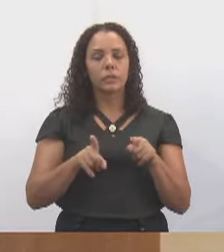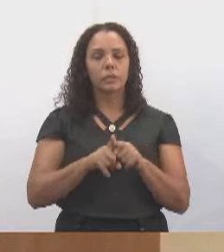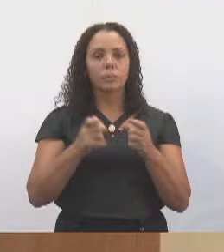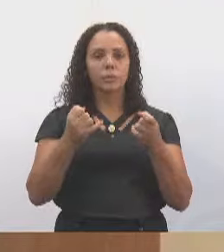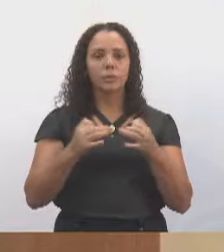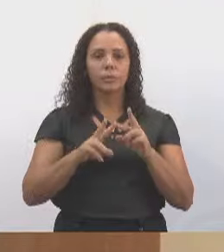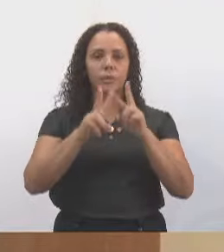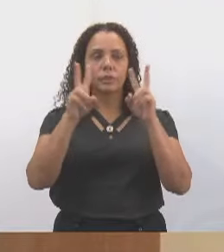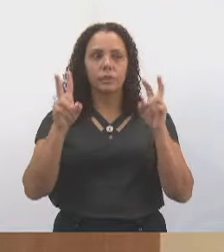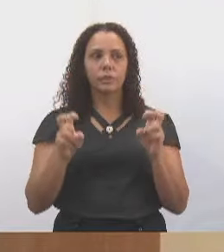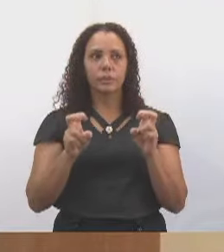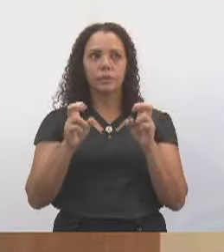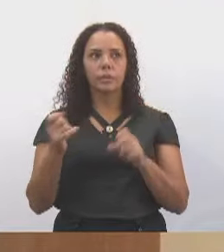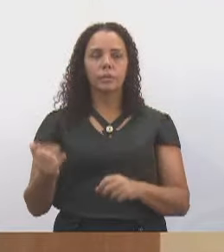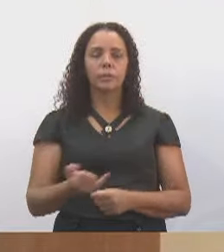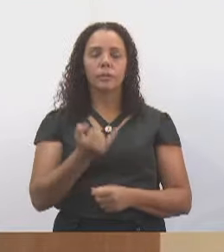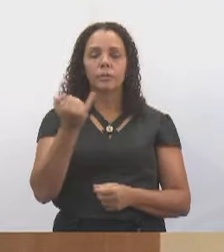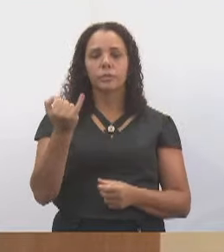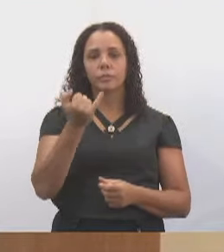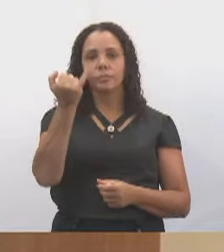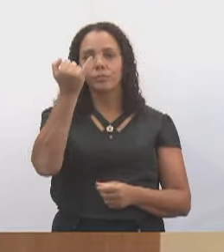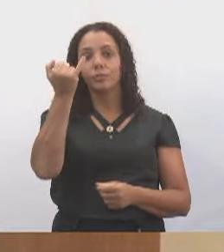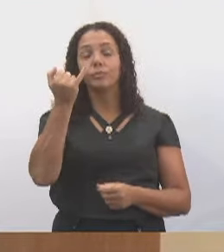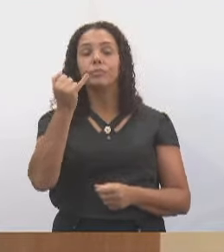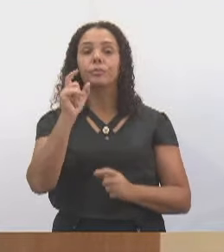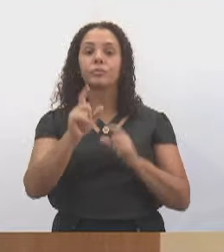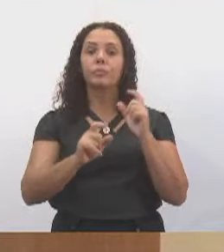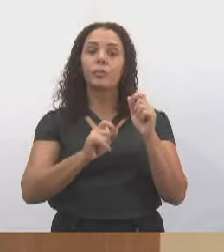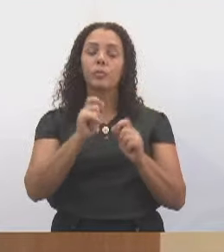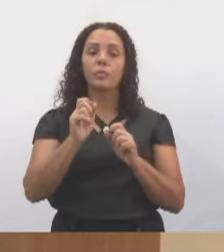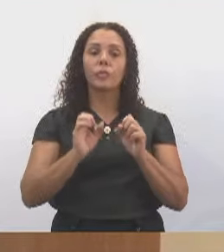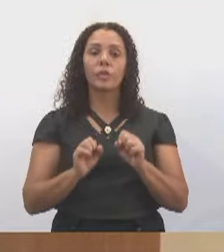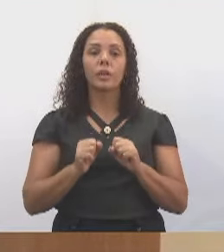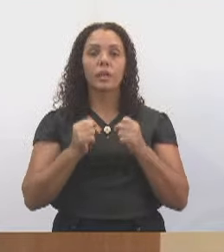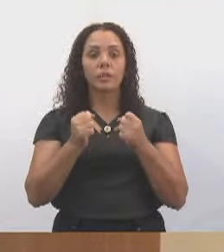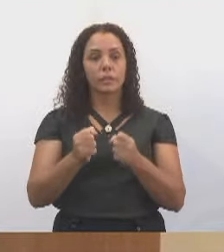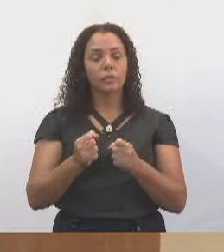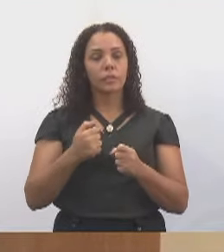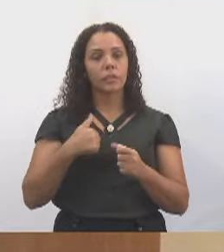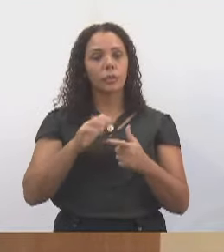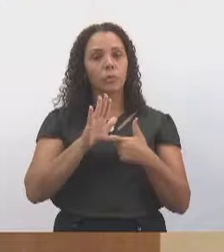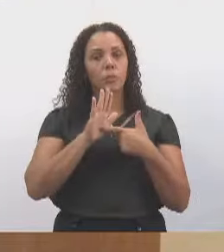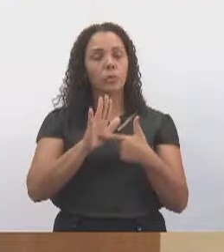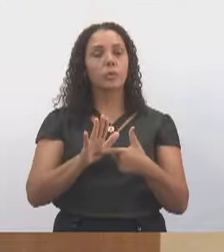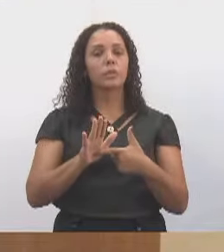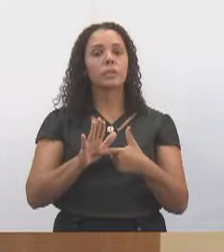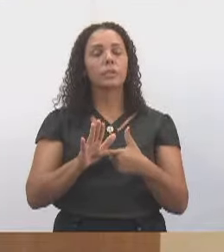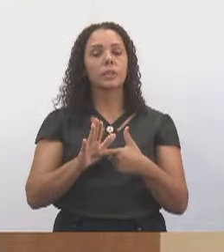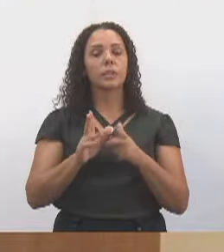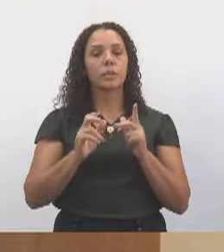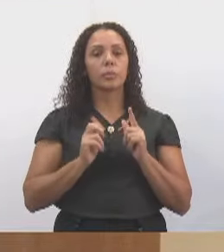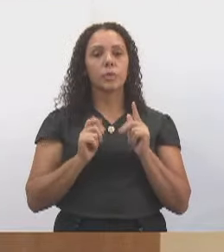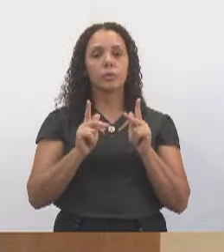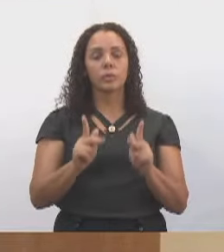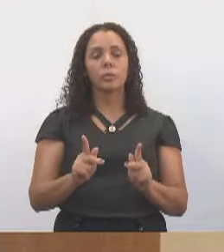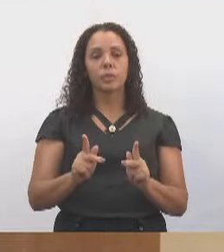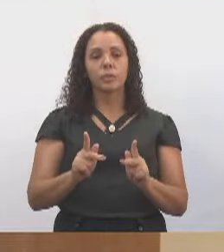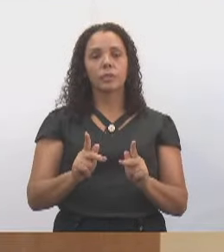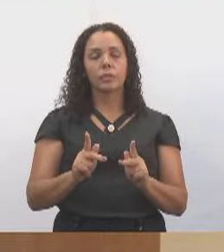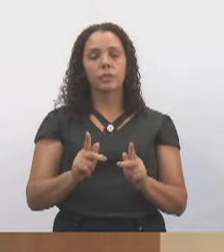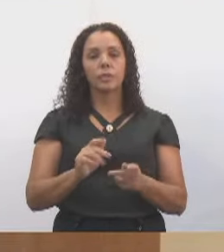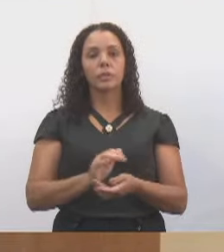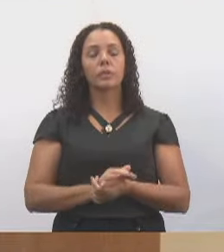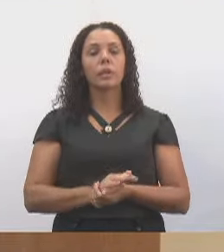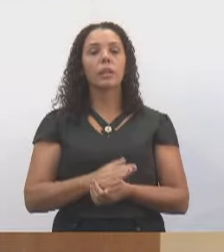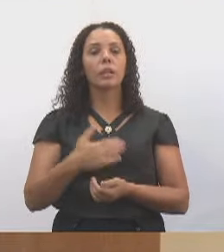assunto muito importante que diz respeito à defesa que fiz aqui dos aposentados e pensionistas do IPMJ.